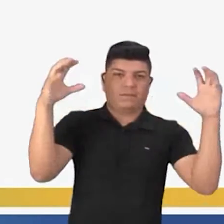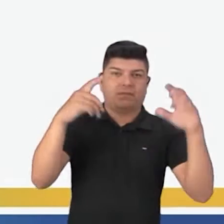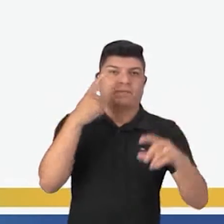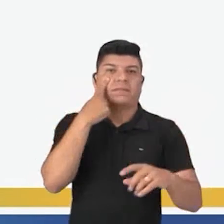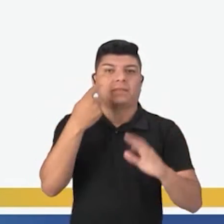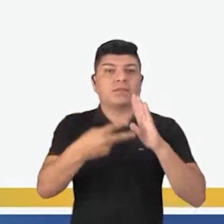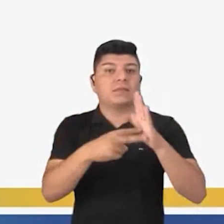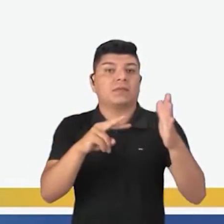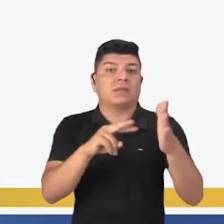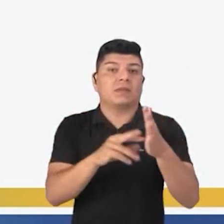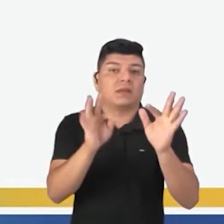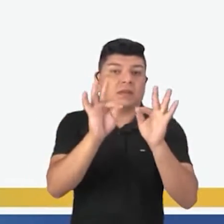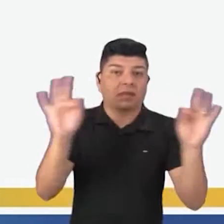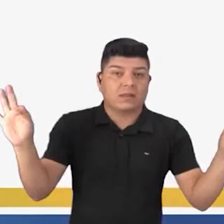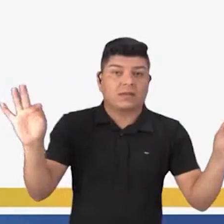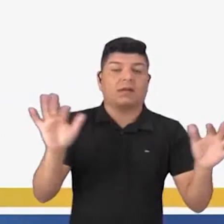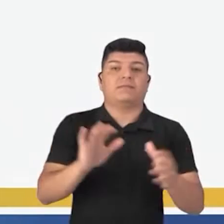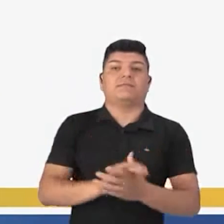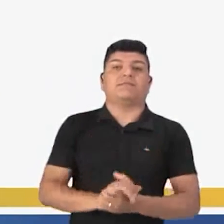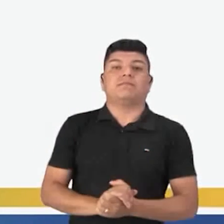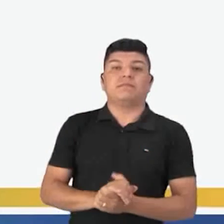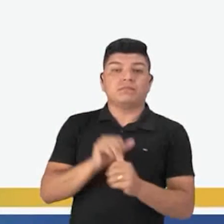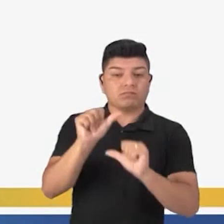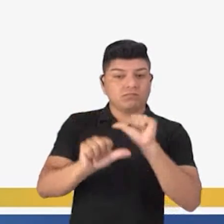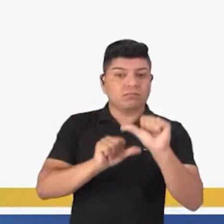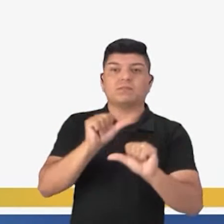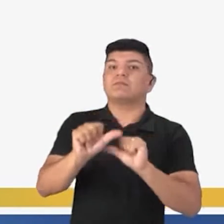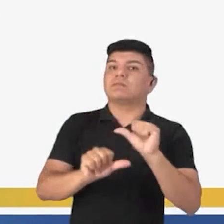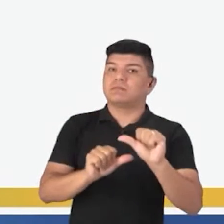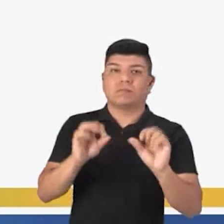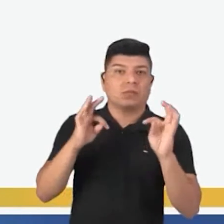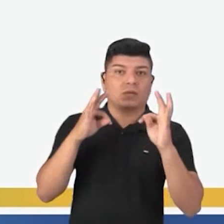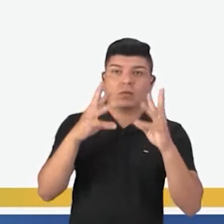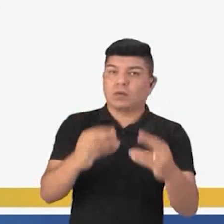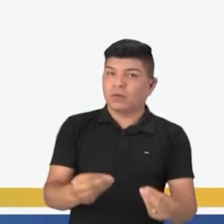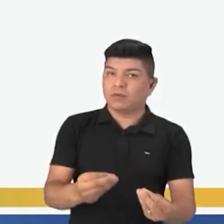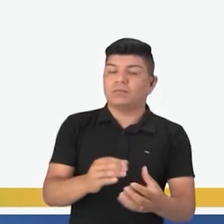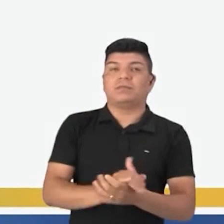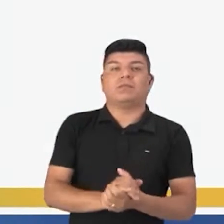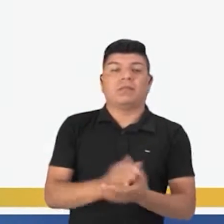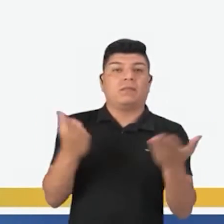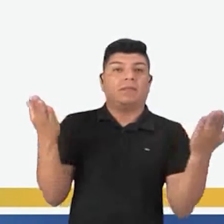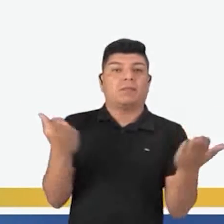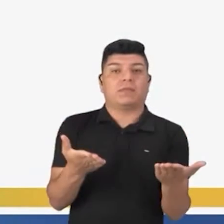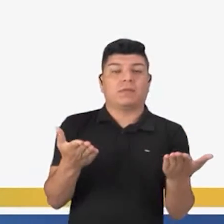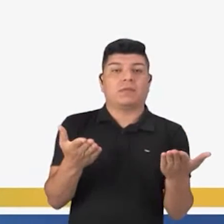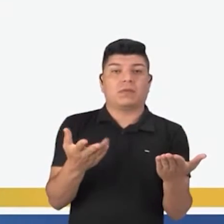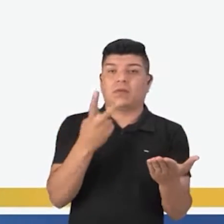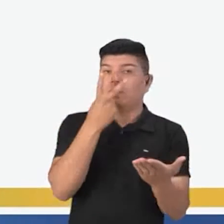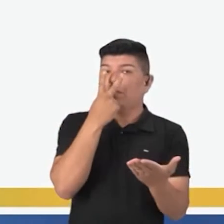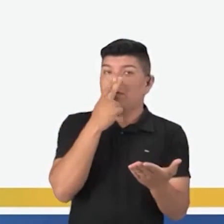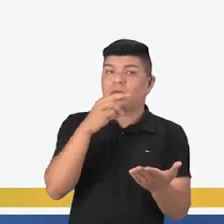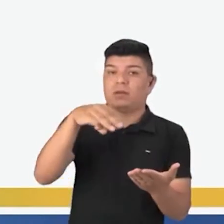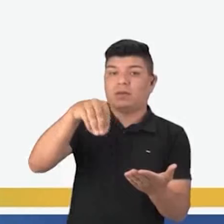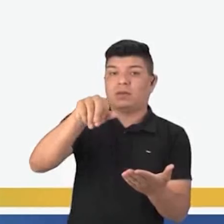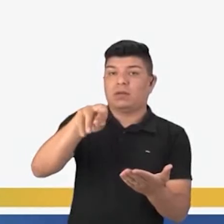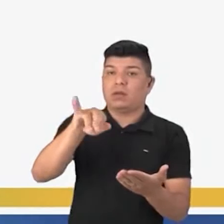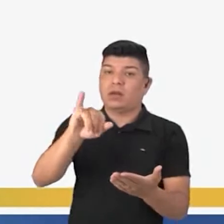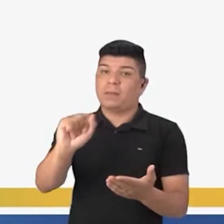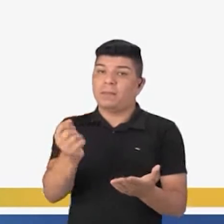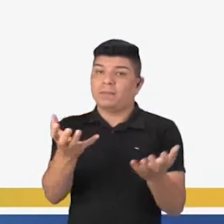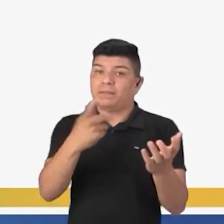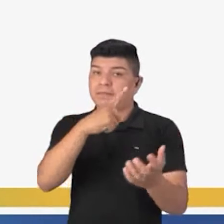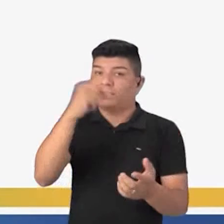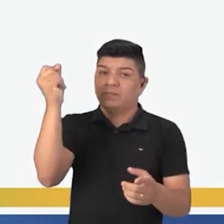Repare o sentido da frase. Mudou completamente. Agora, parece que Maria